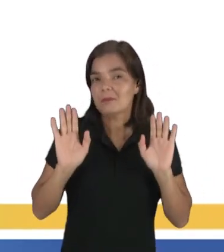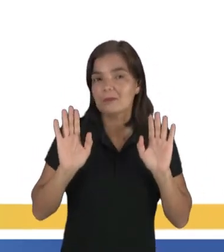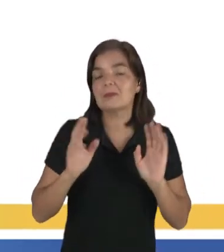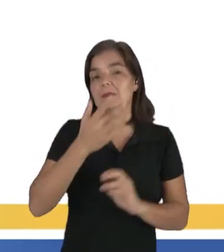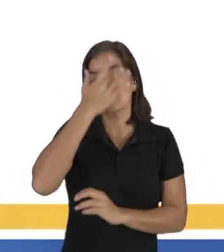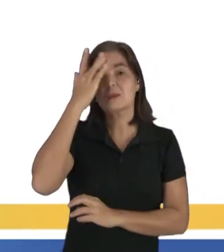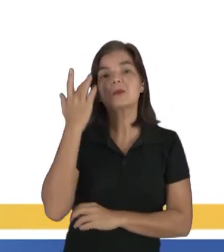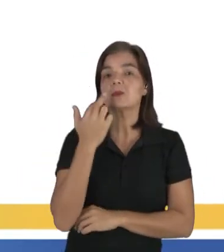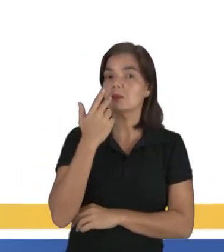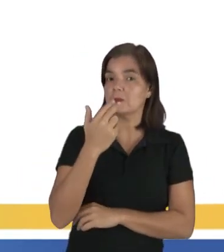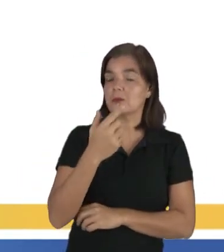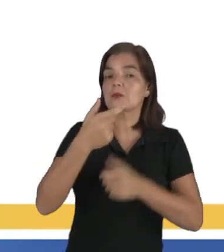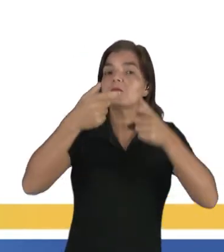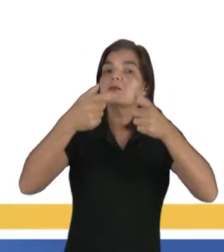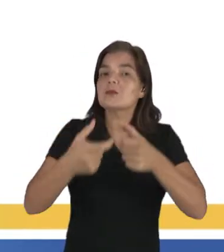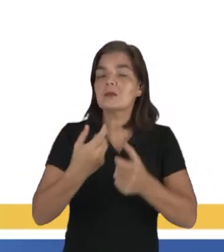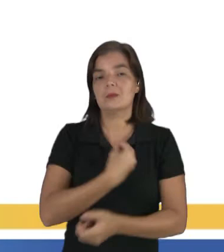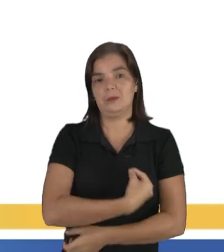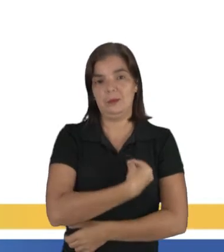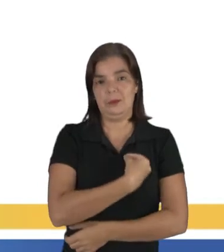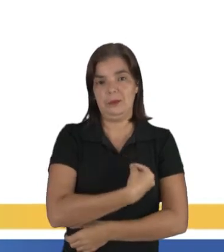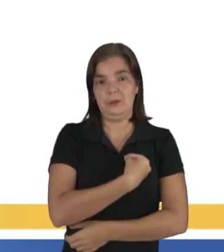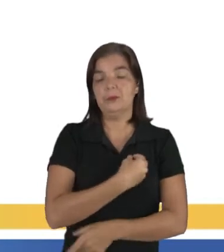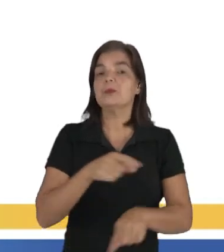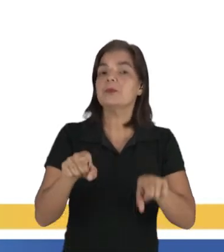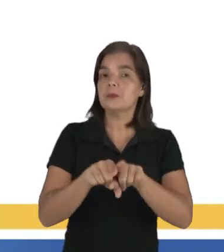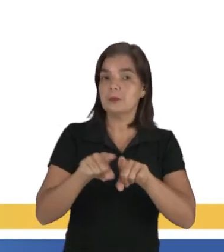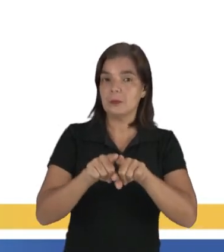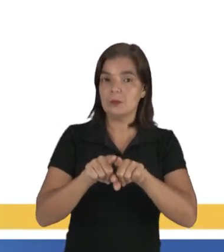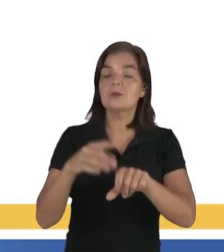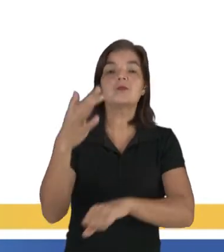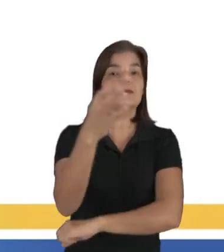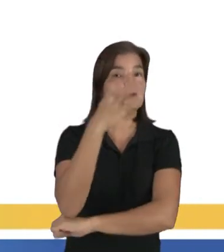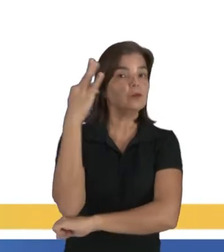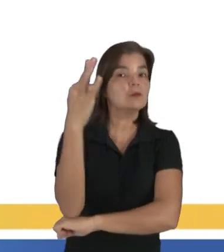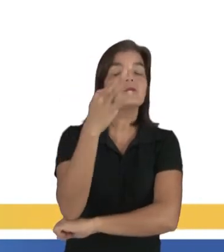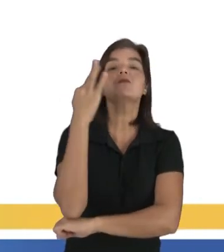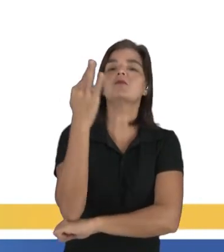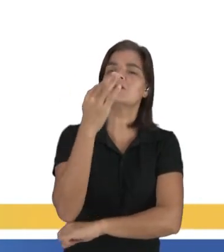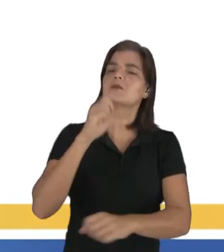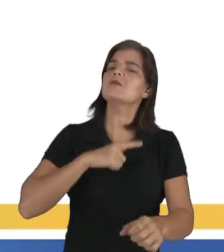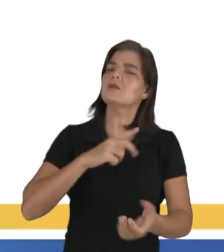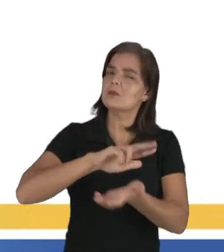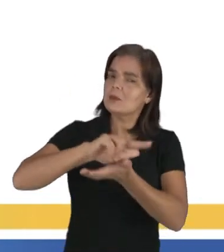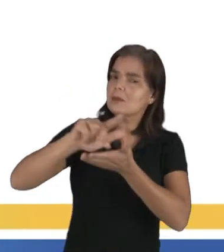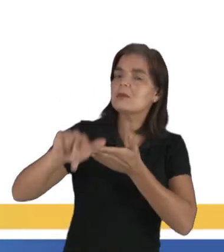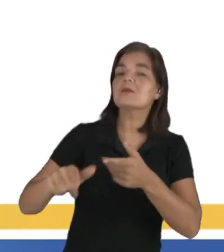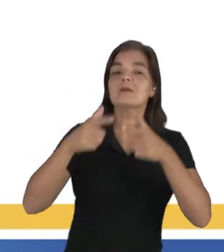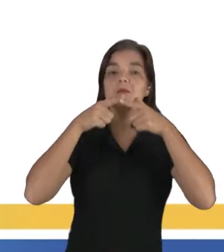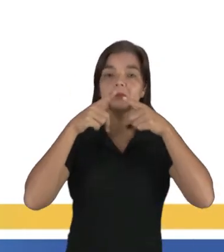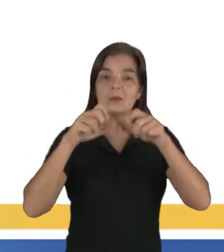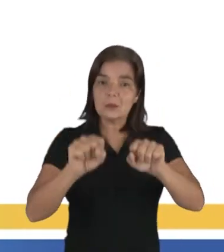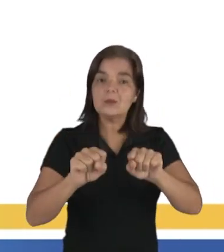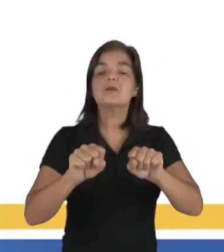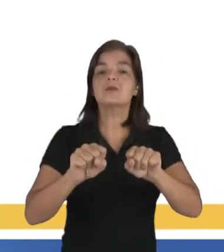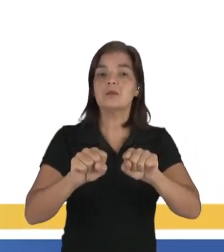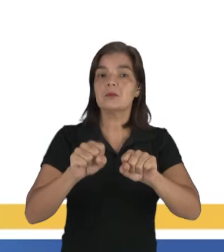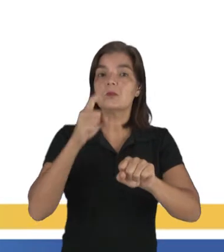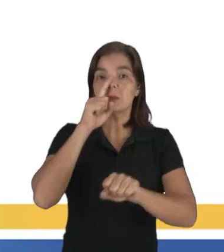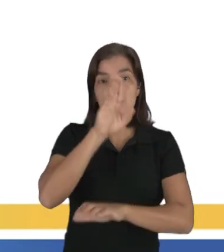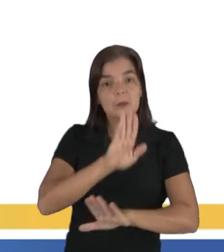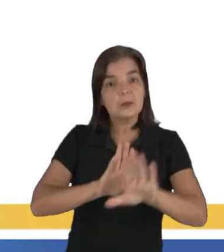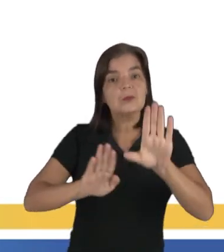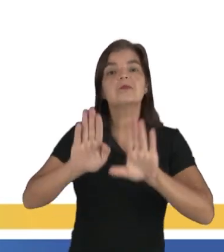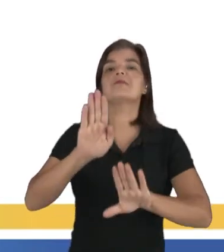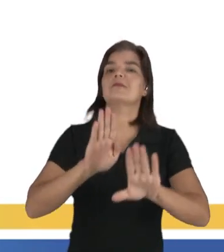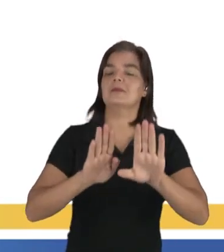falante onde ele se encontra. Situações formais, existem uma variedade linguística mais cuidada